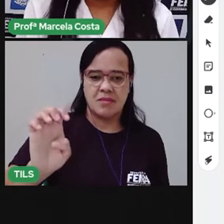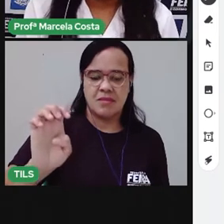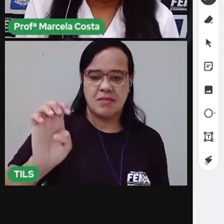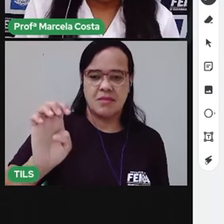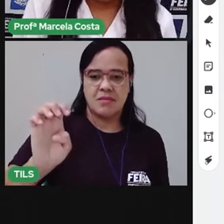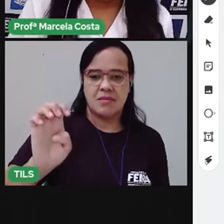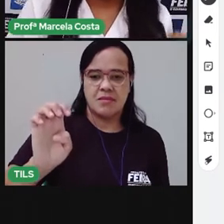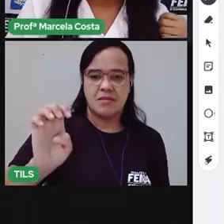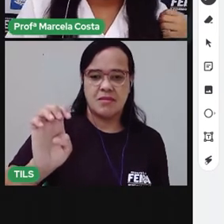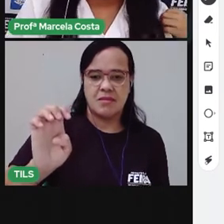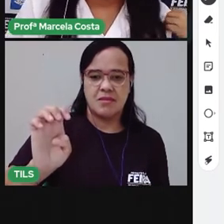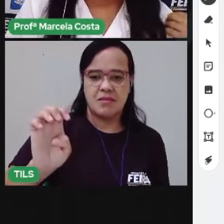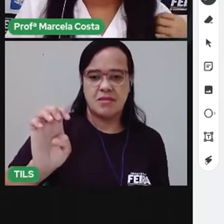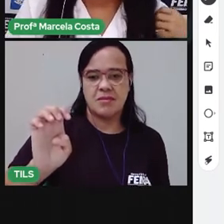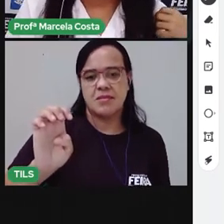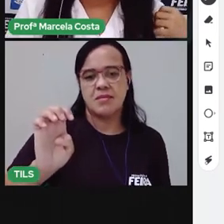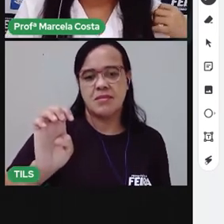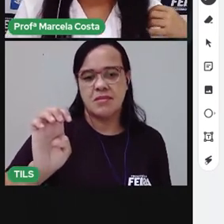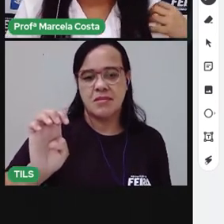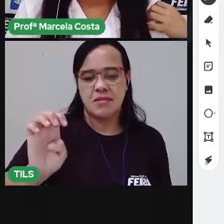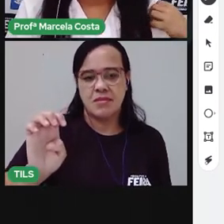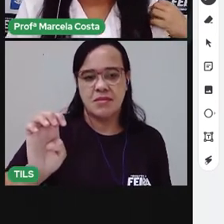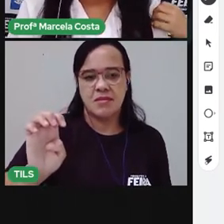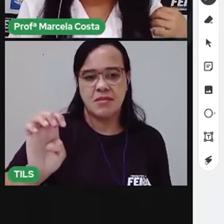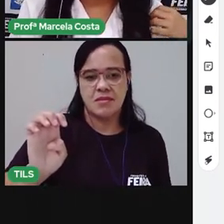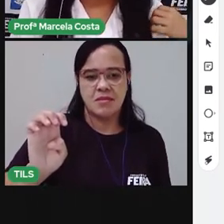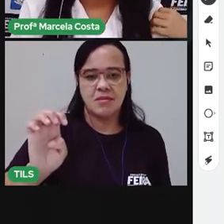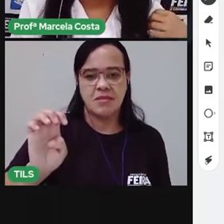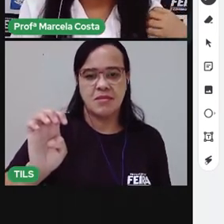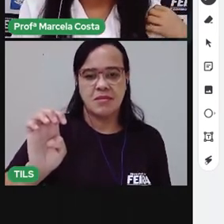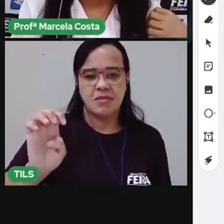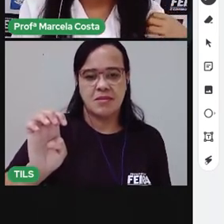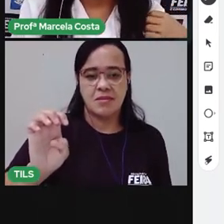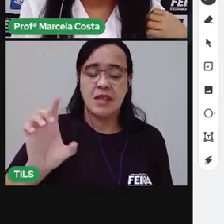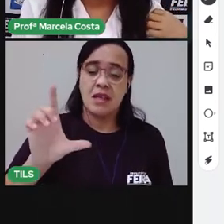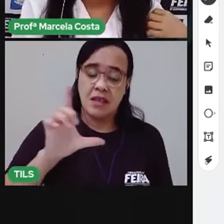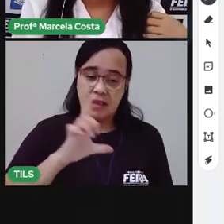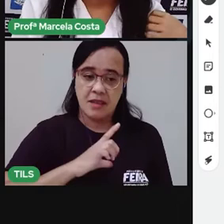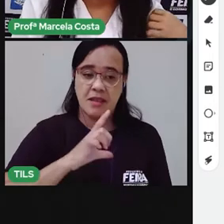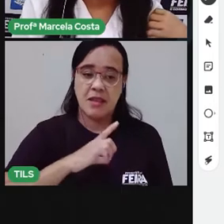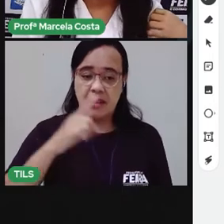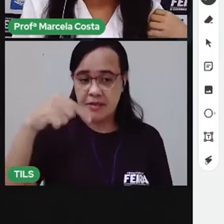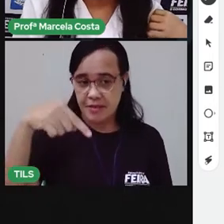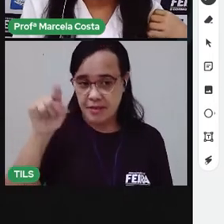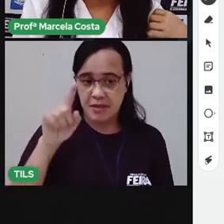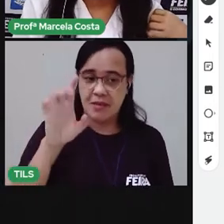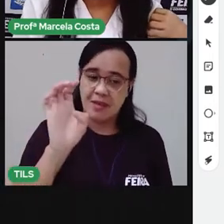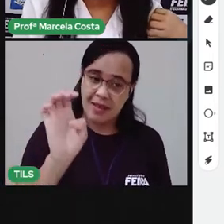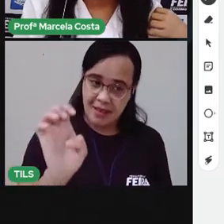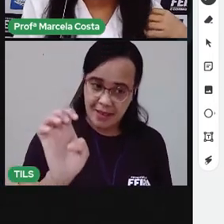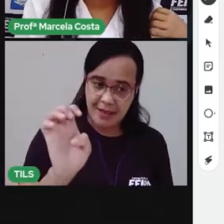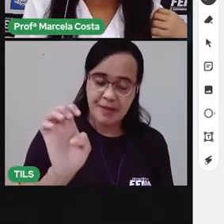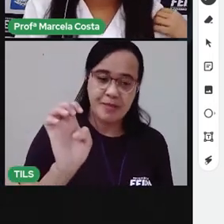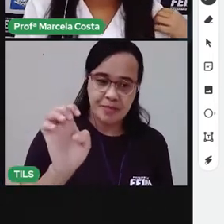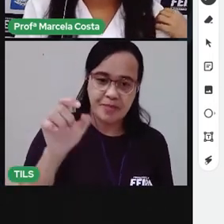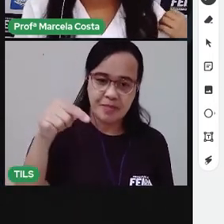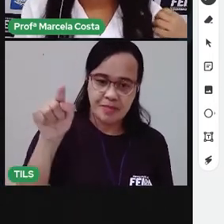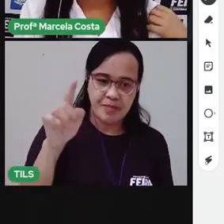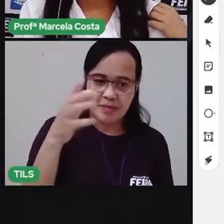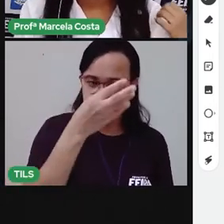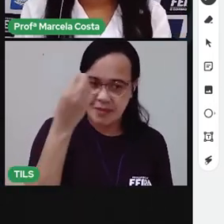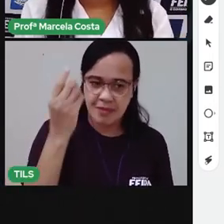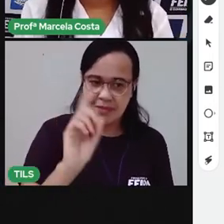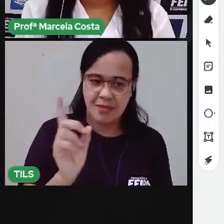E essa palavra jacaré tem um acento agudo aqui na letra E. Então a vai fazer um tracinho aqui em cima.